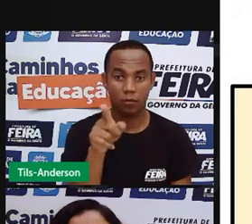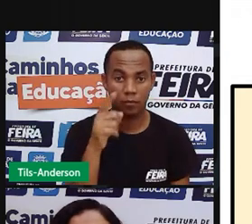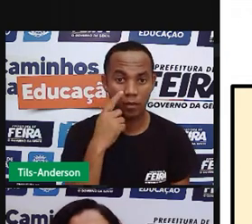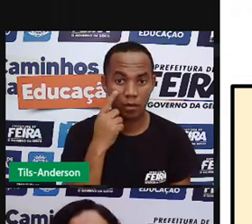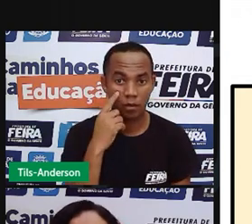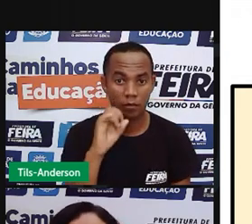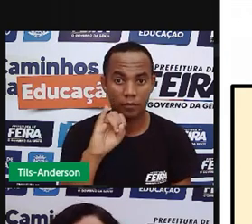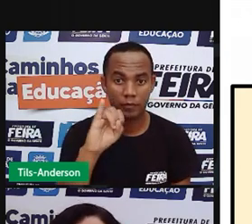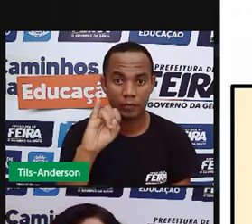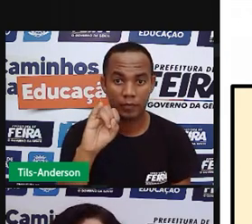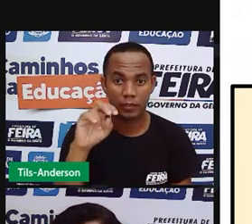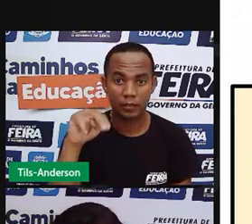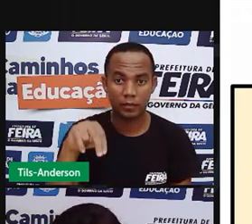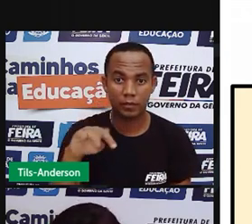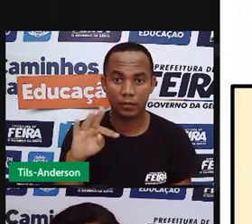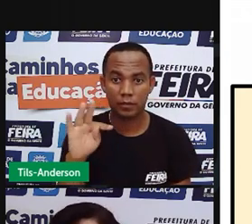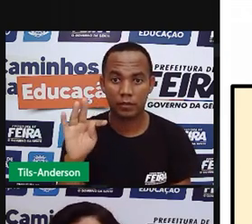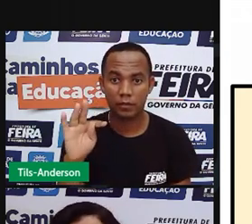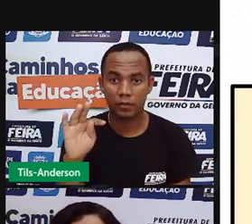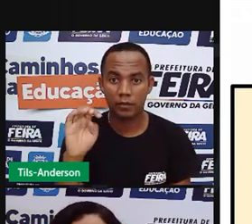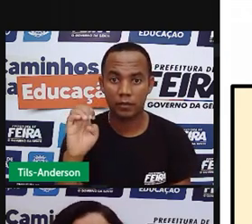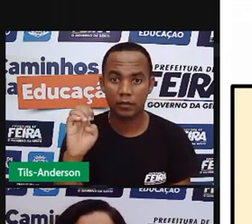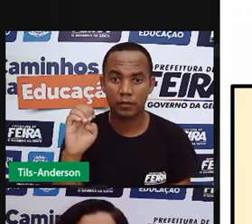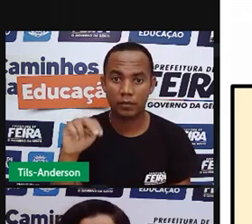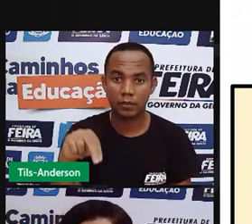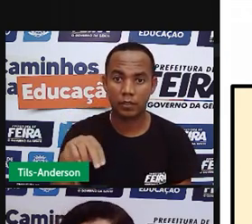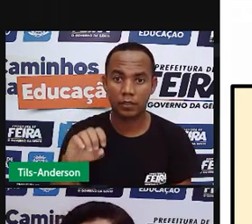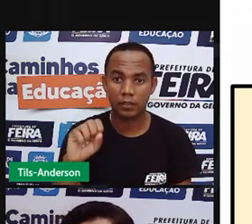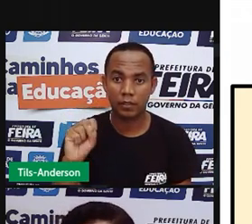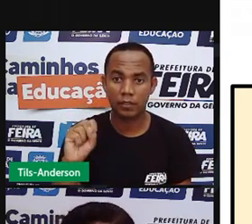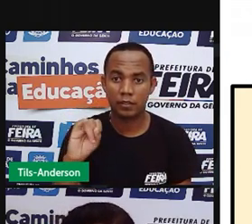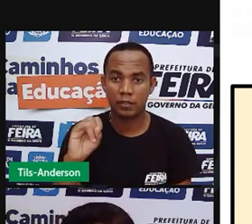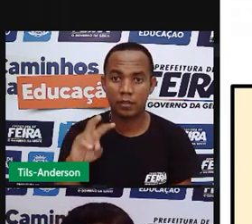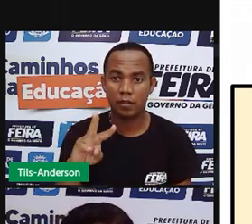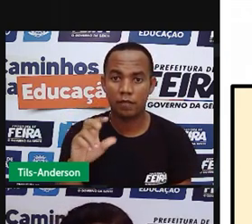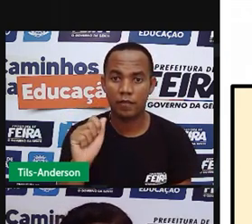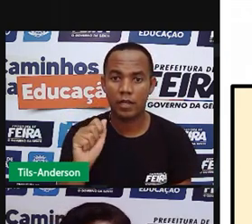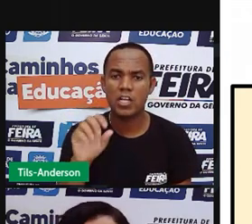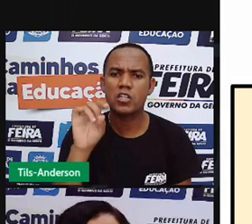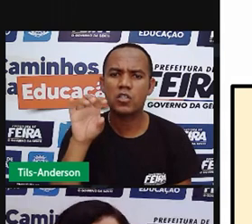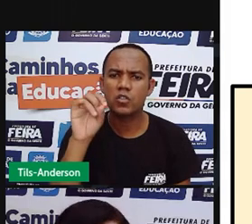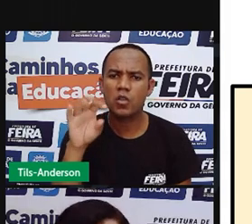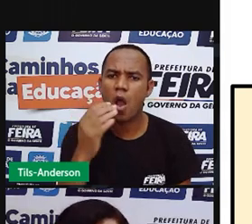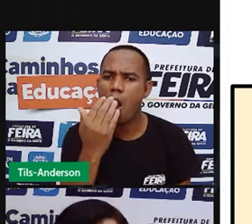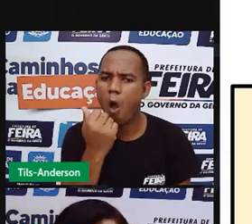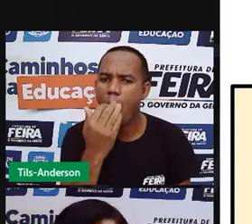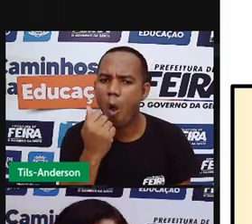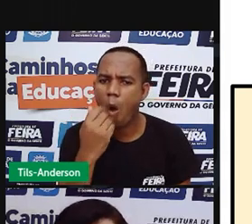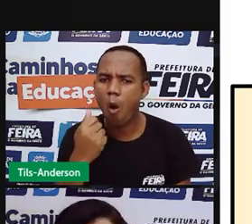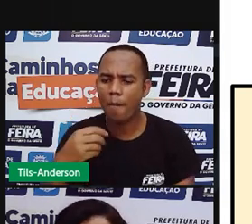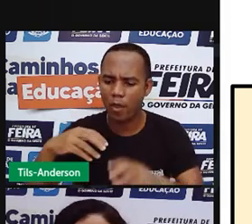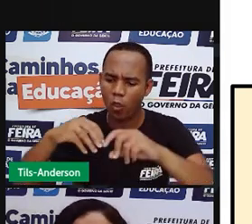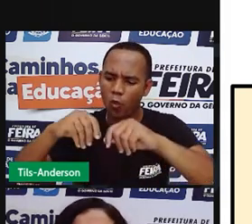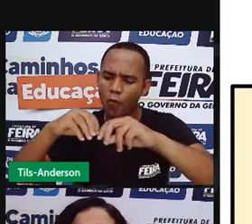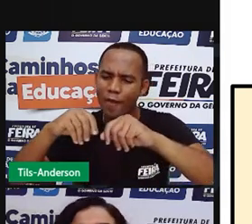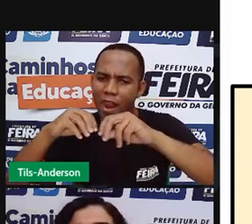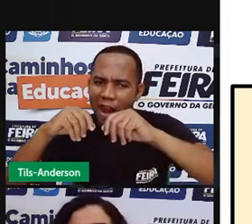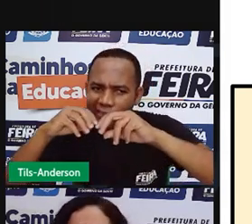A criação fica confinada numa pequena área e se alimenta de ração. Entendeu a diferença?